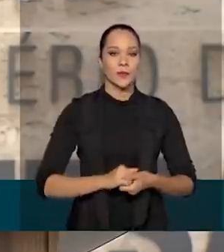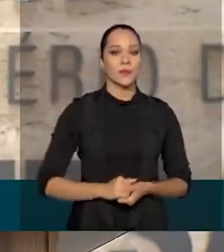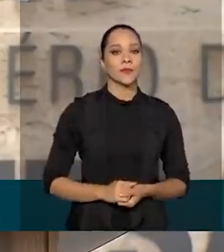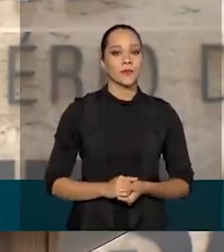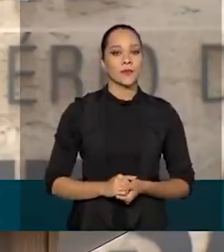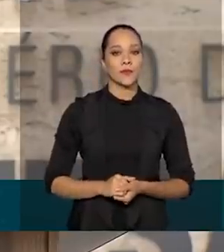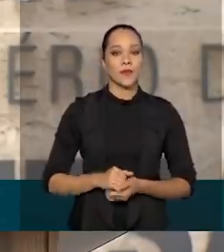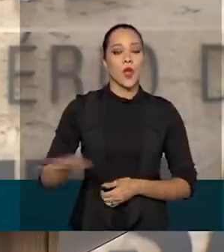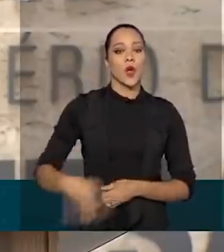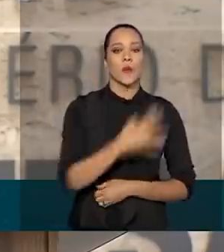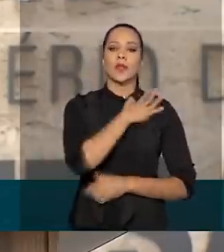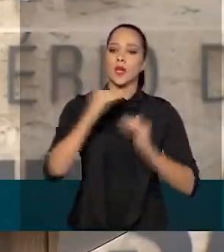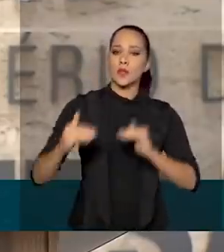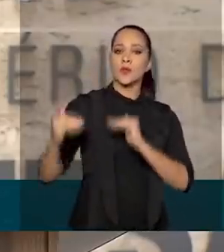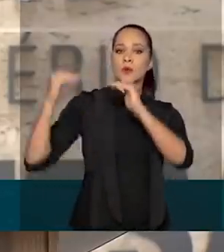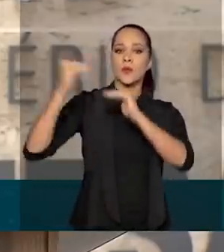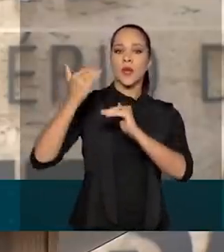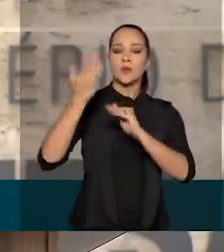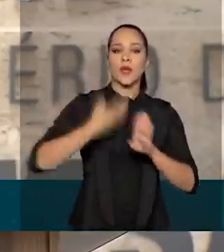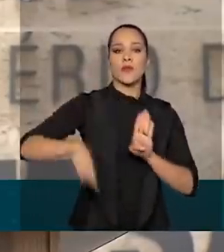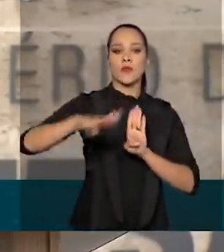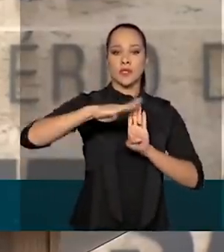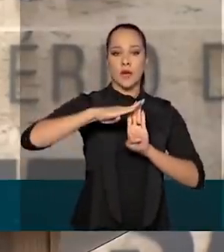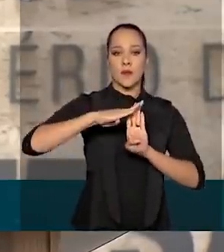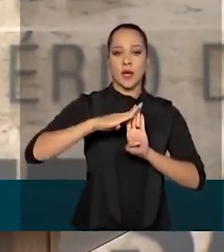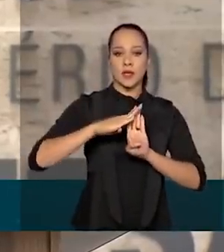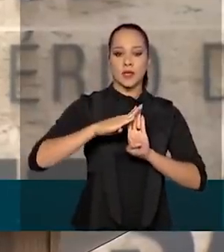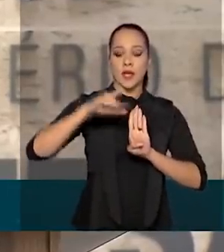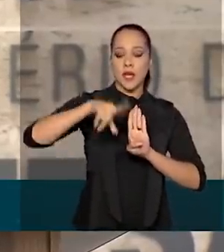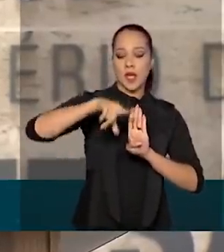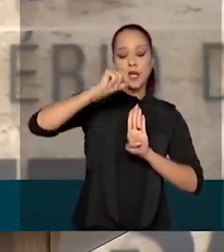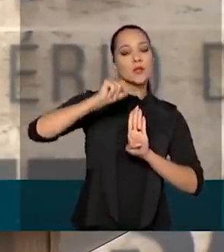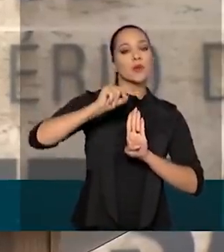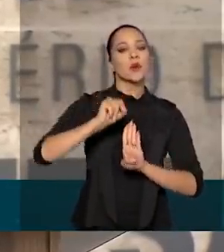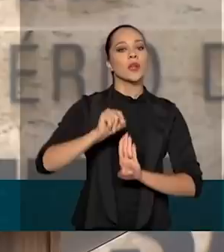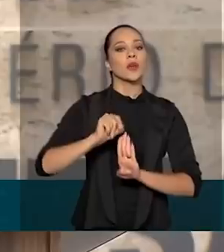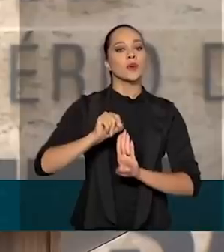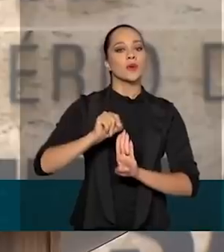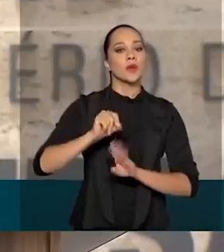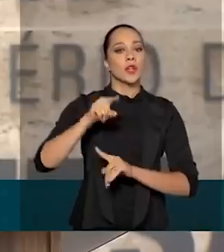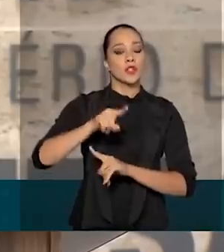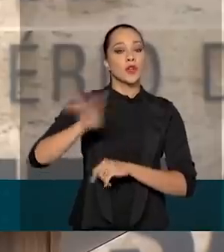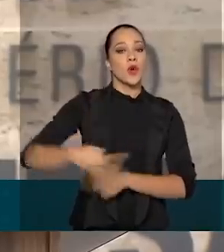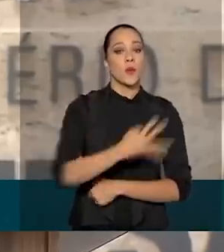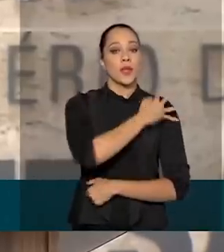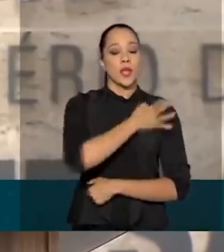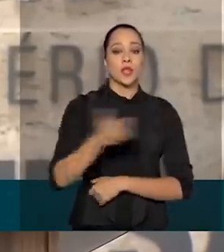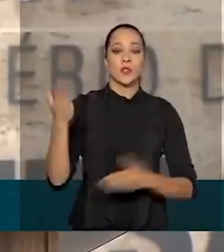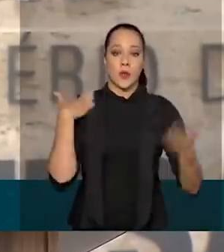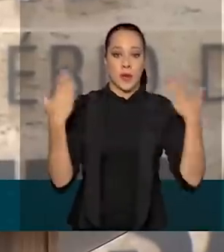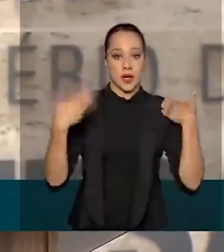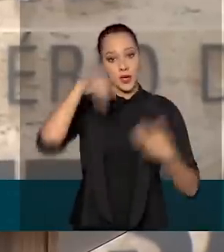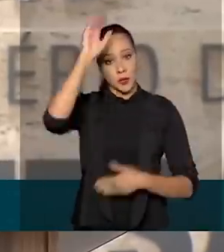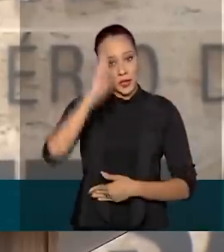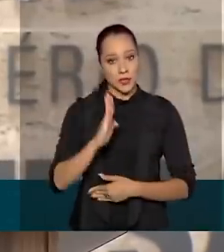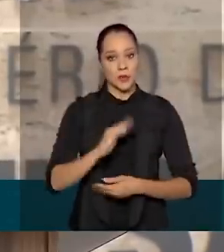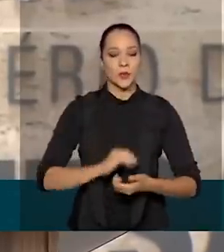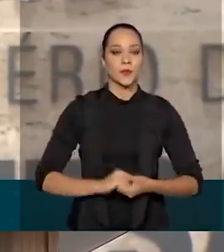Comandante Supremo das Forças Armadas escolheu para o cargo de Comandante da Marinha do Brasil